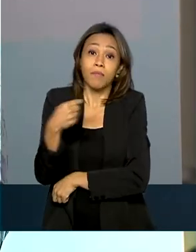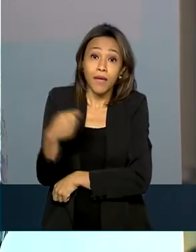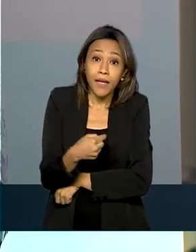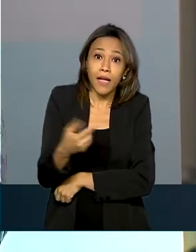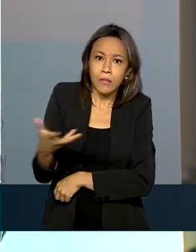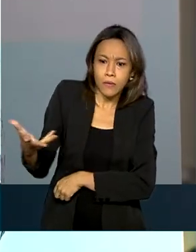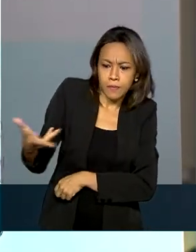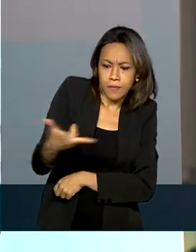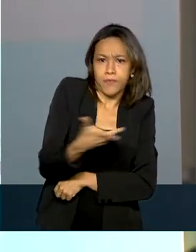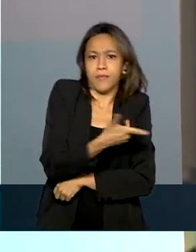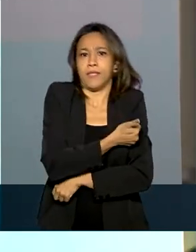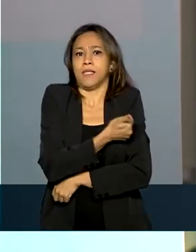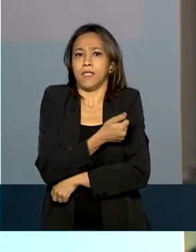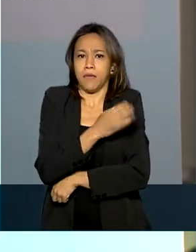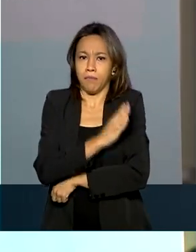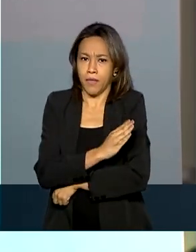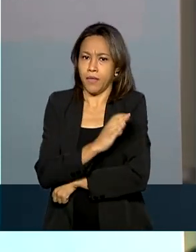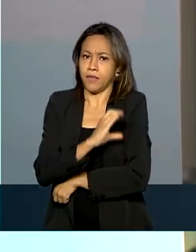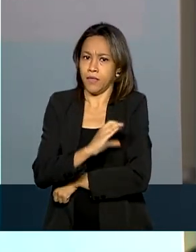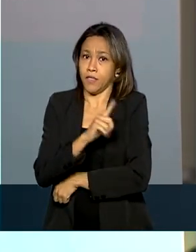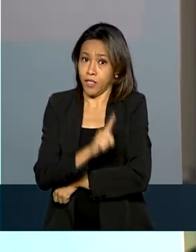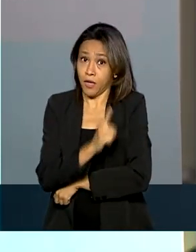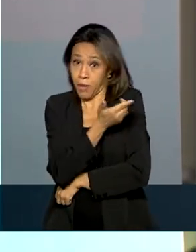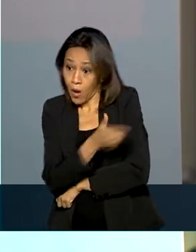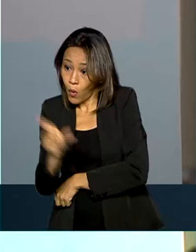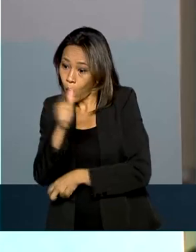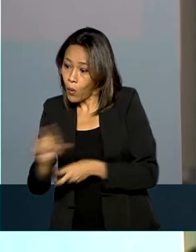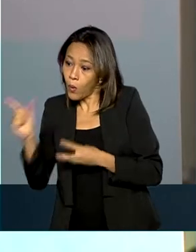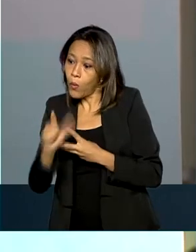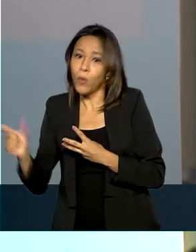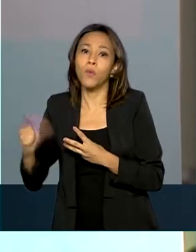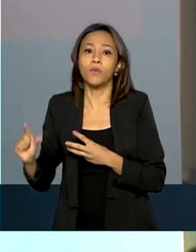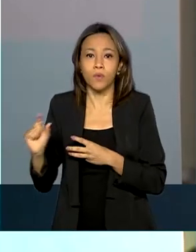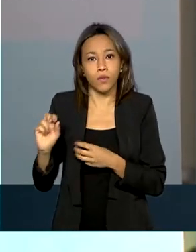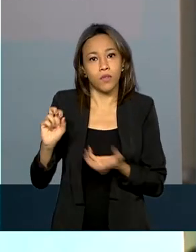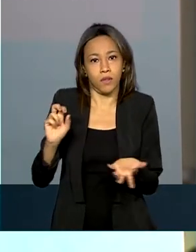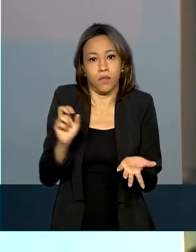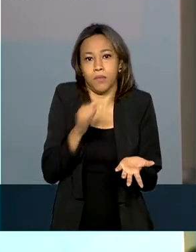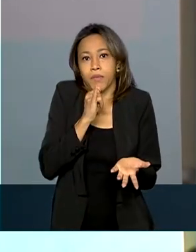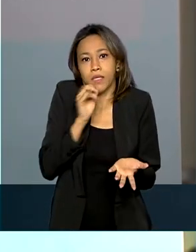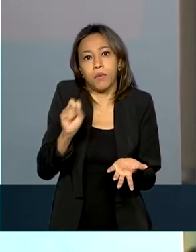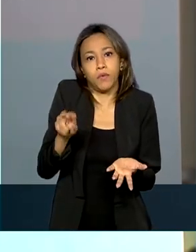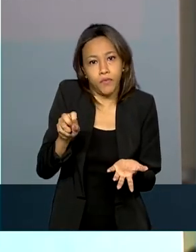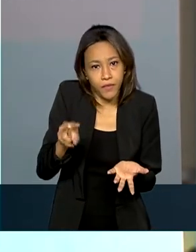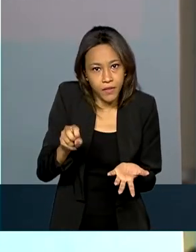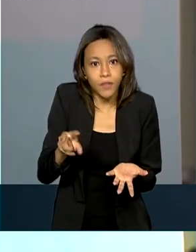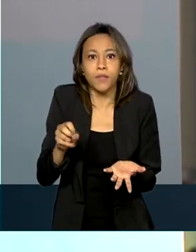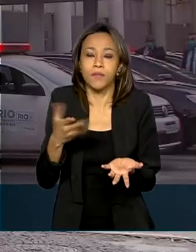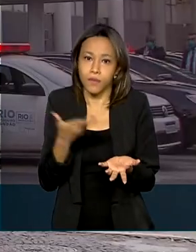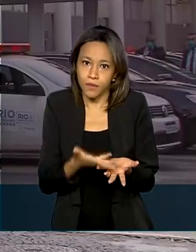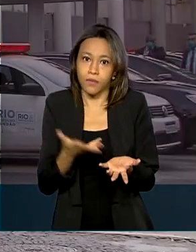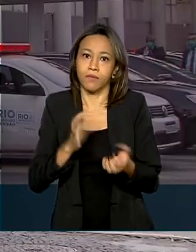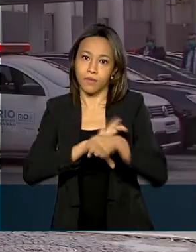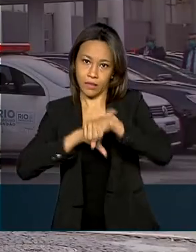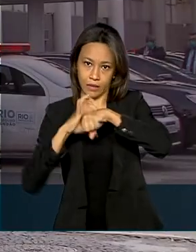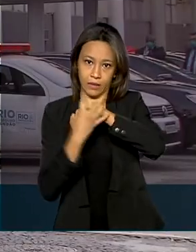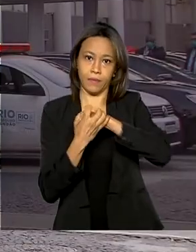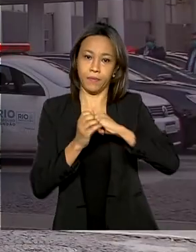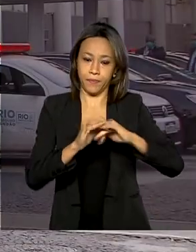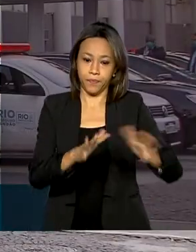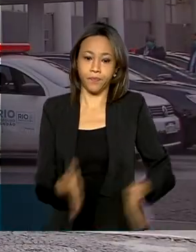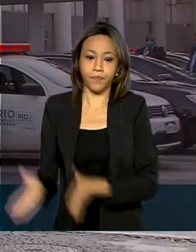mais eficiente para a resposta a outros desafios, como, por exemplo, o vírus Sarkov-2. Mil